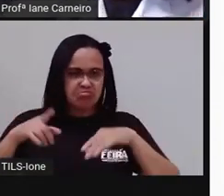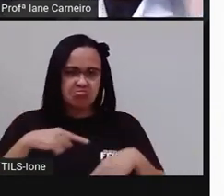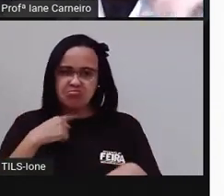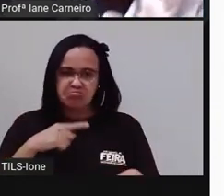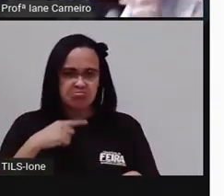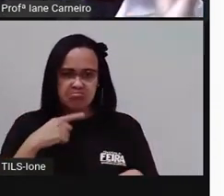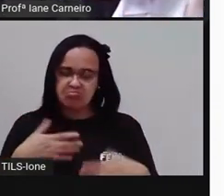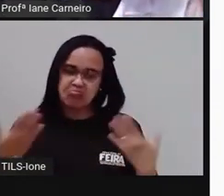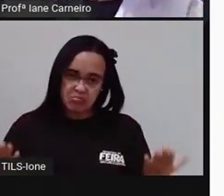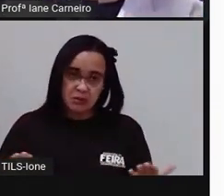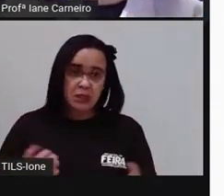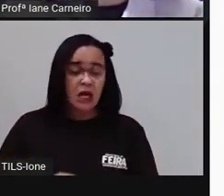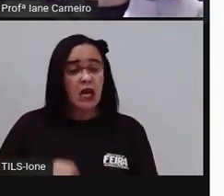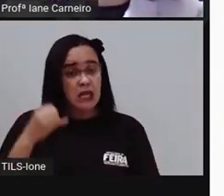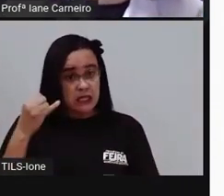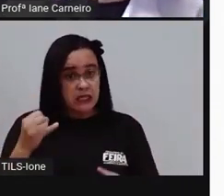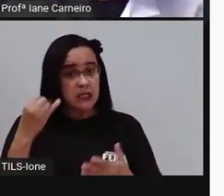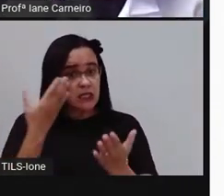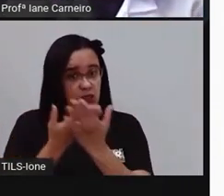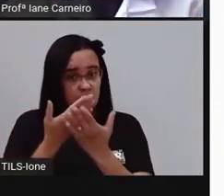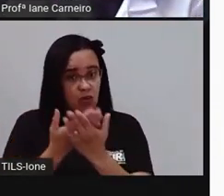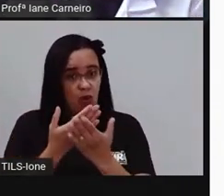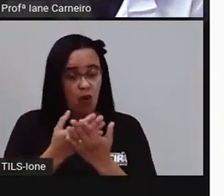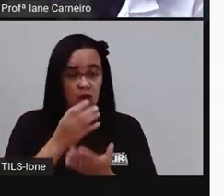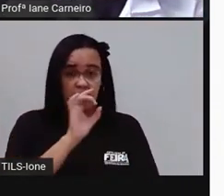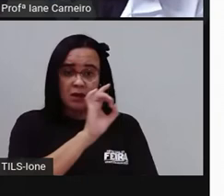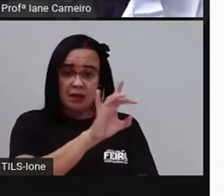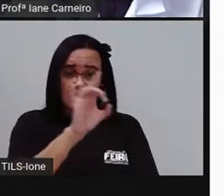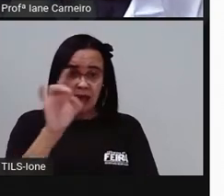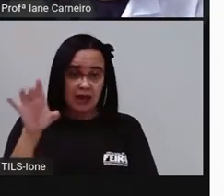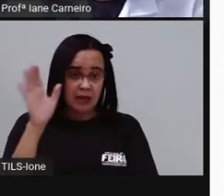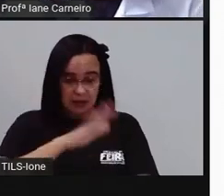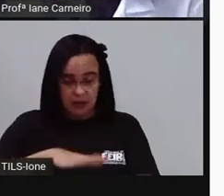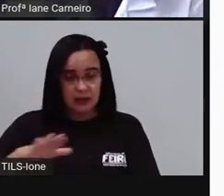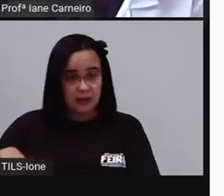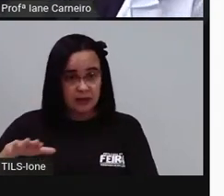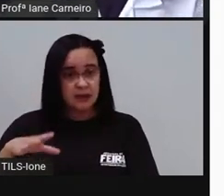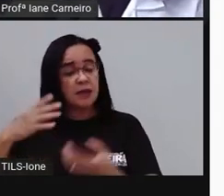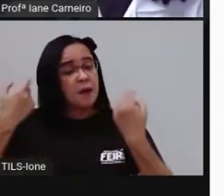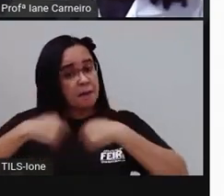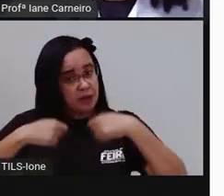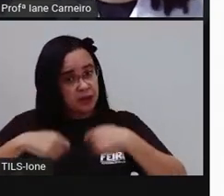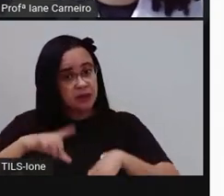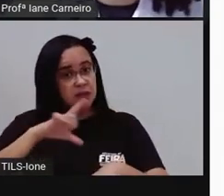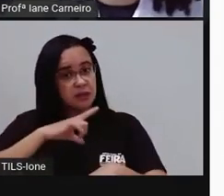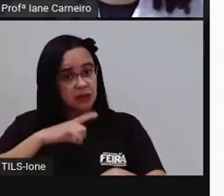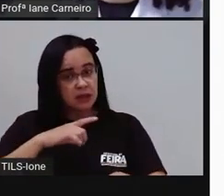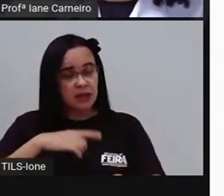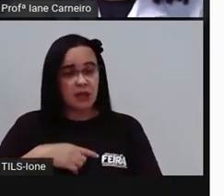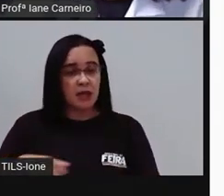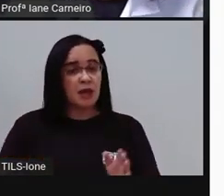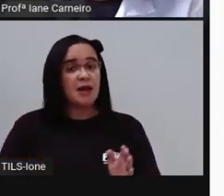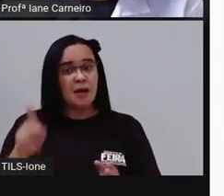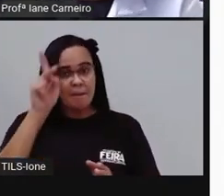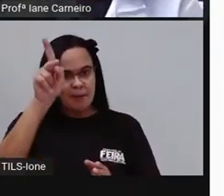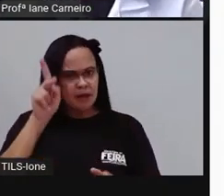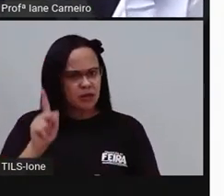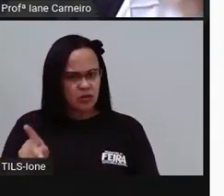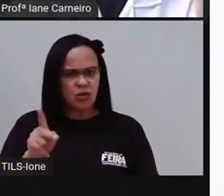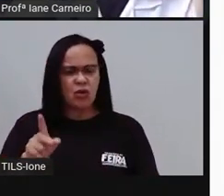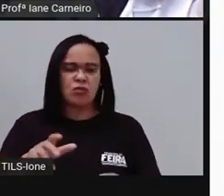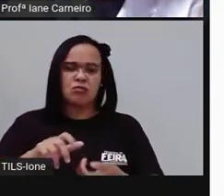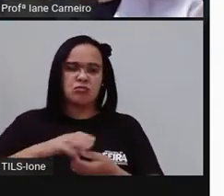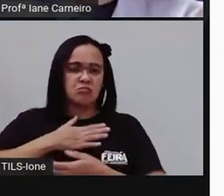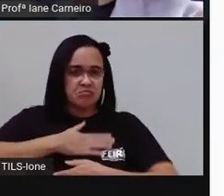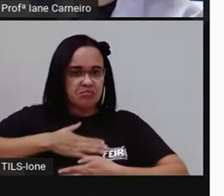na escola, cada criança tem que ter o seu sabonete, tá bom? E também, quantas vezes você toma banho, né, aí na sua casa. Então,